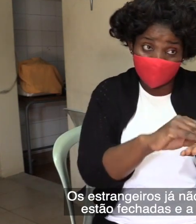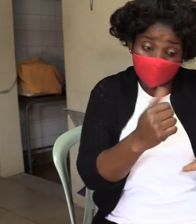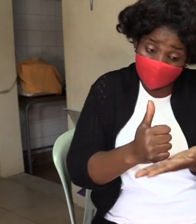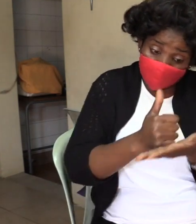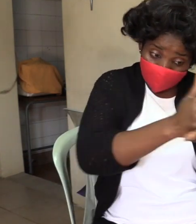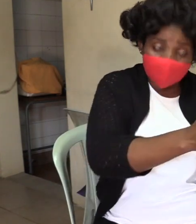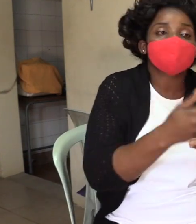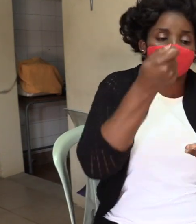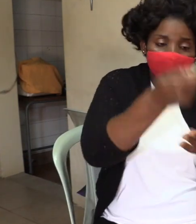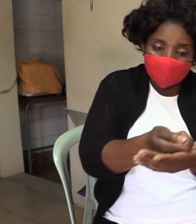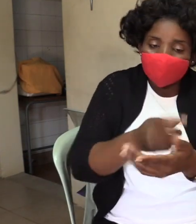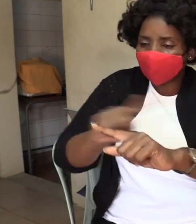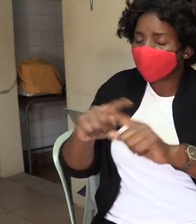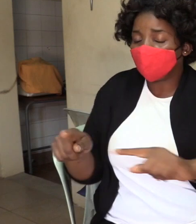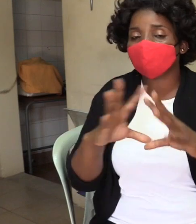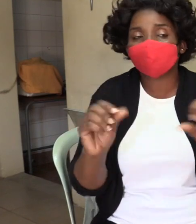complicada.